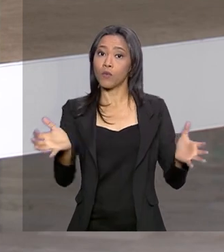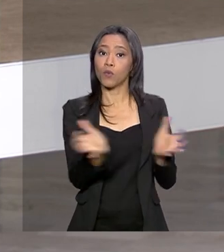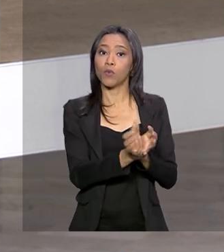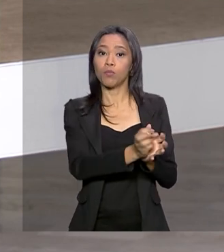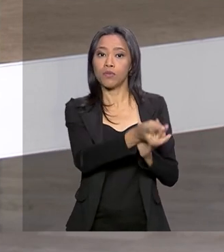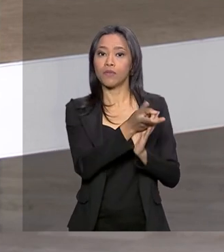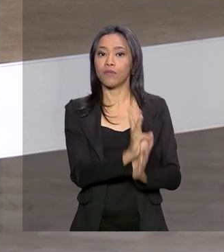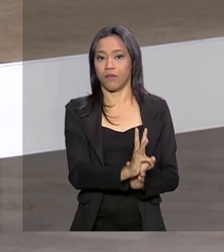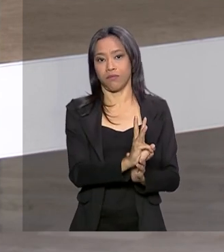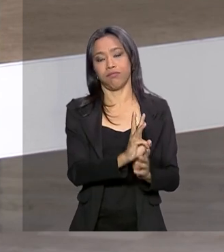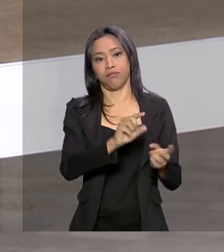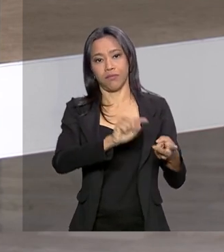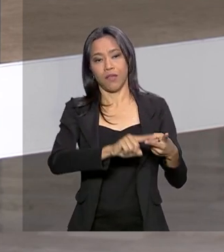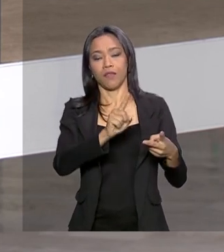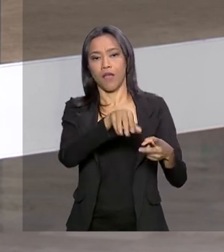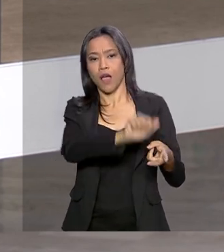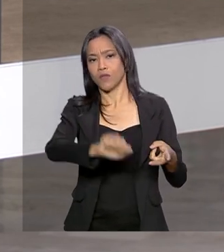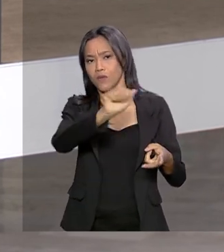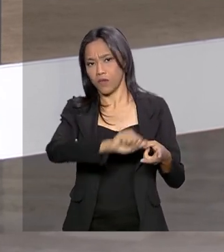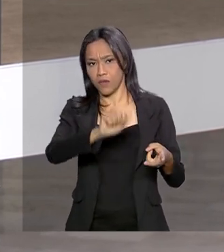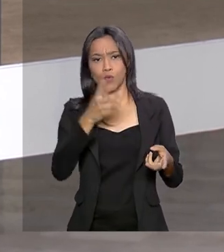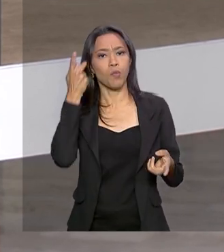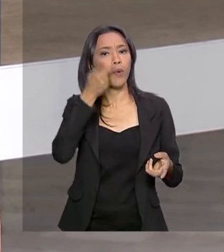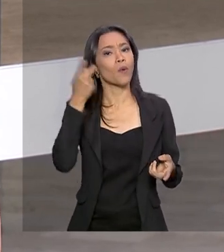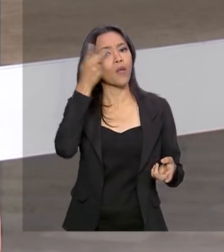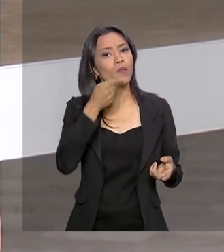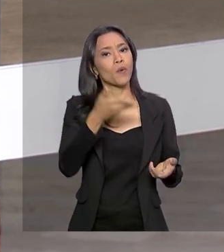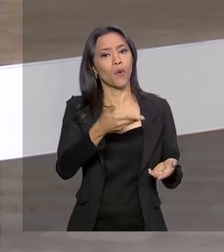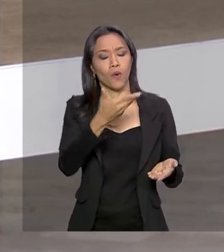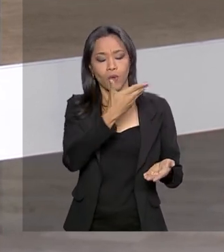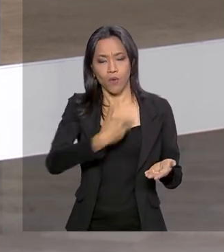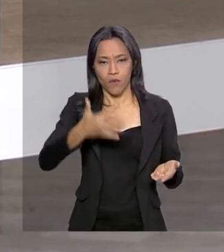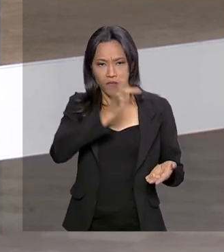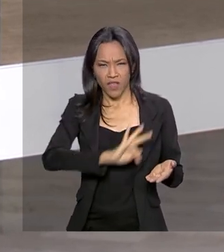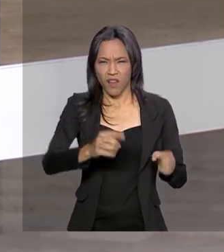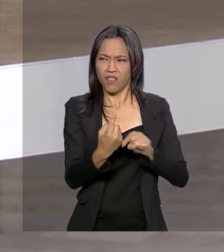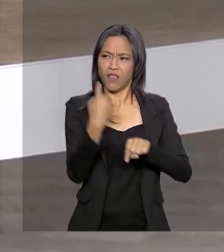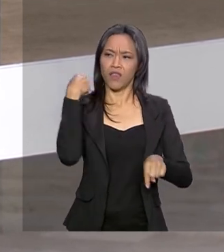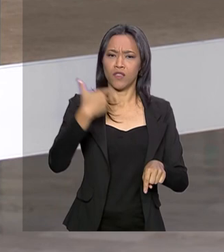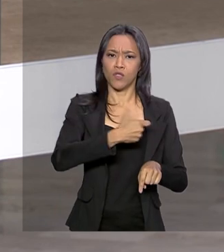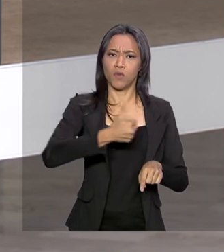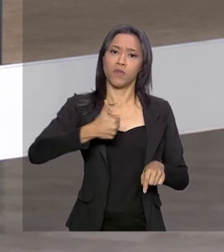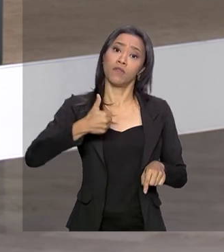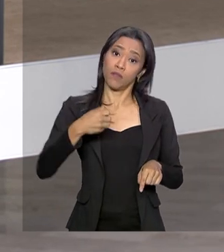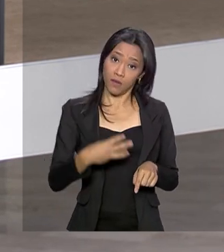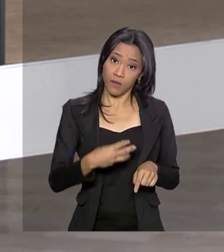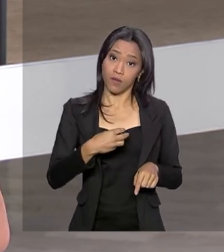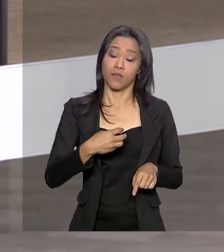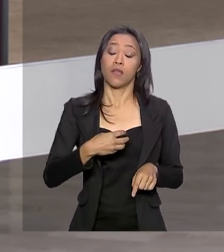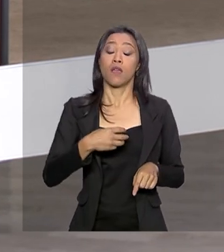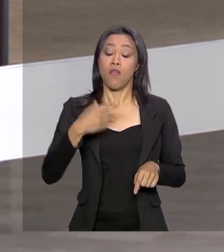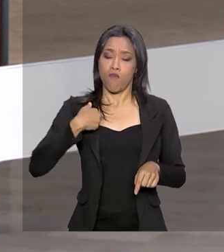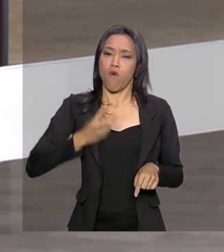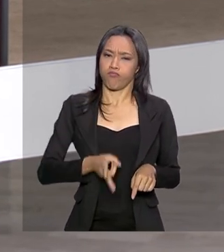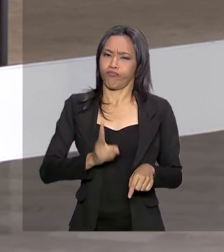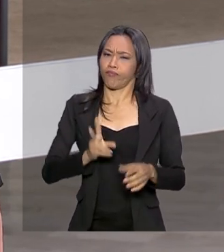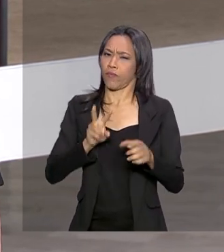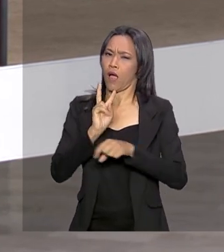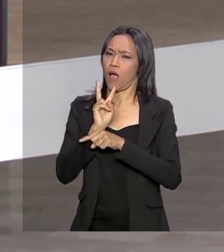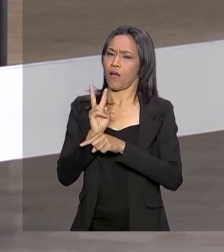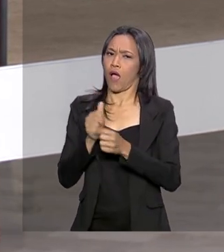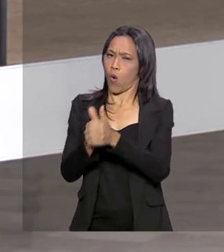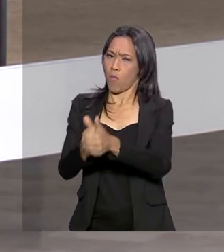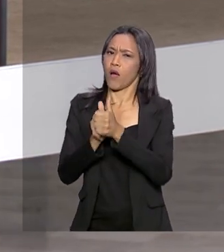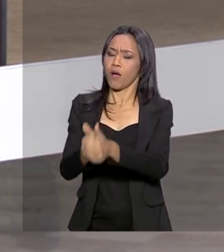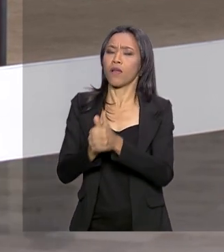Associação Nacional dos Procuradores da República desde 2003. Eu continuo aqui no Palácio do Planalto, onde vou acompanhar essa cerimônia de